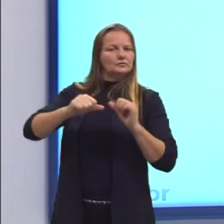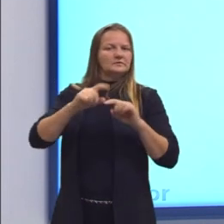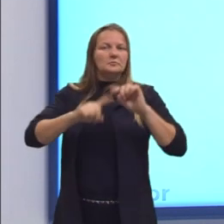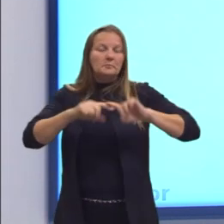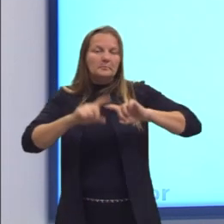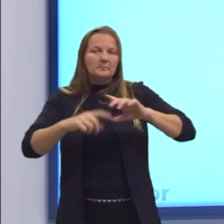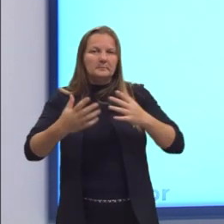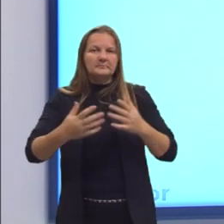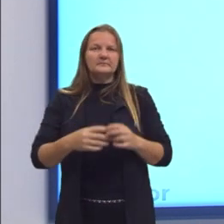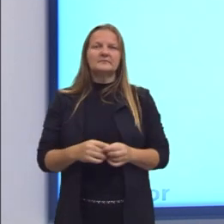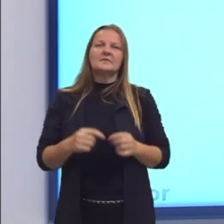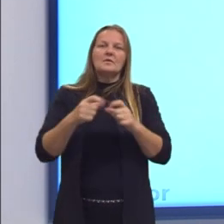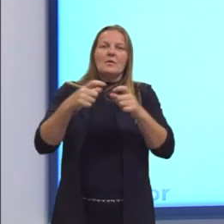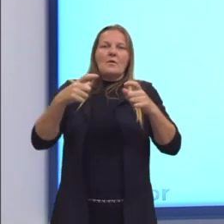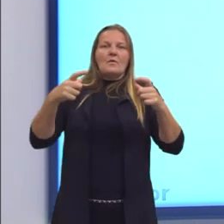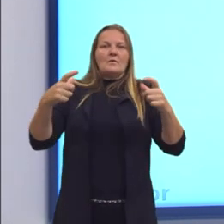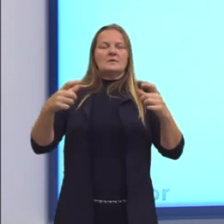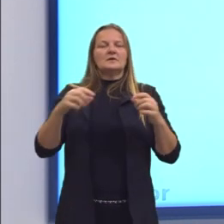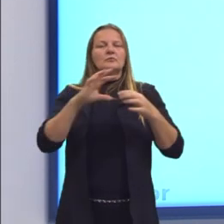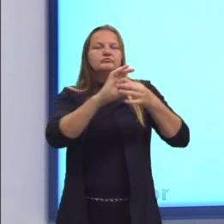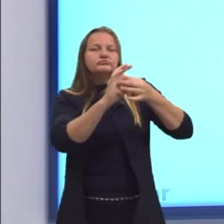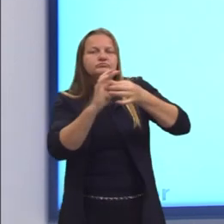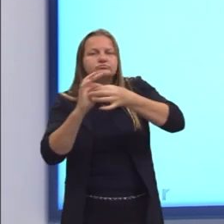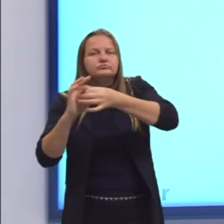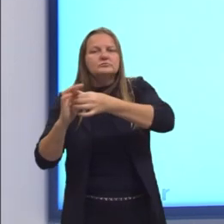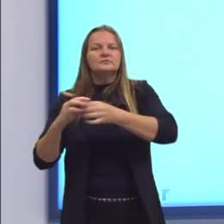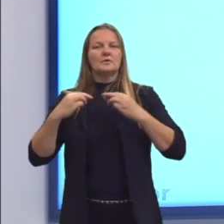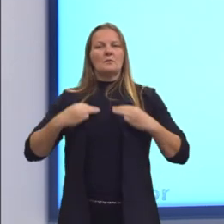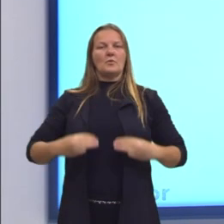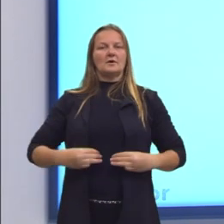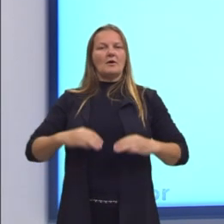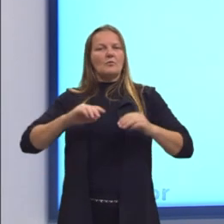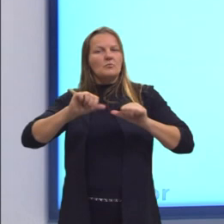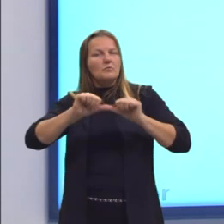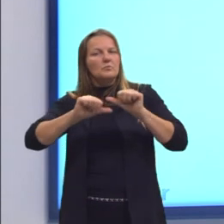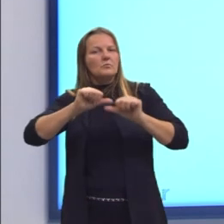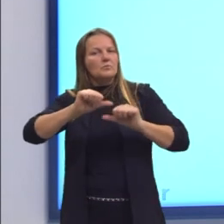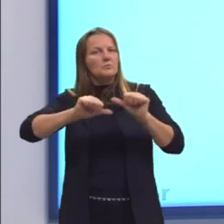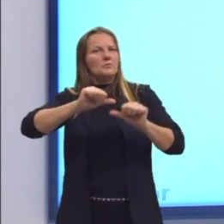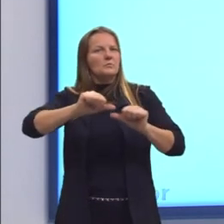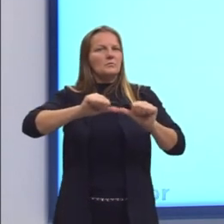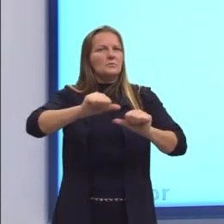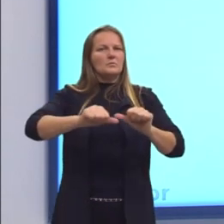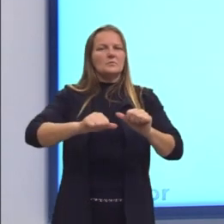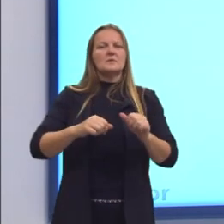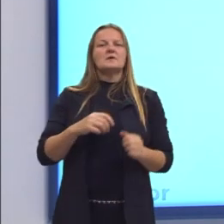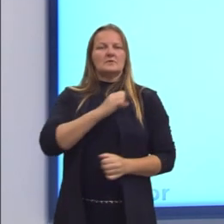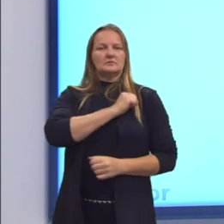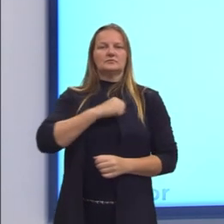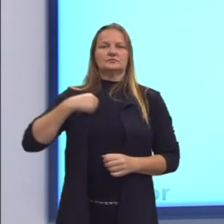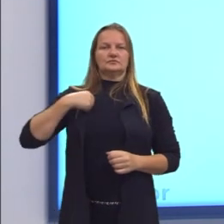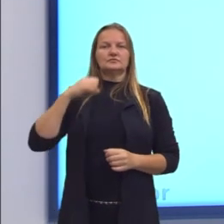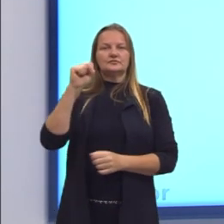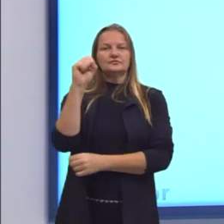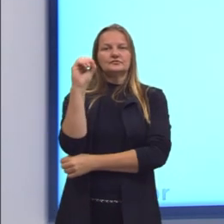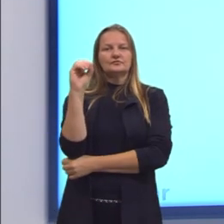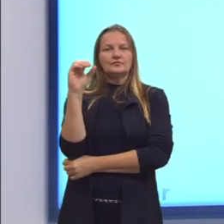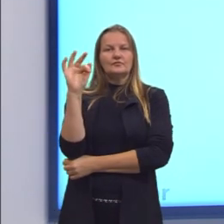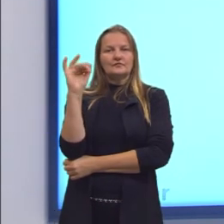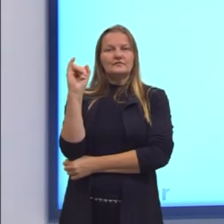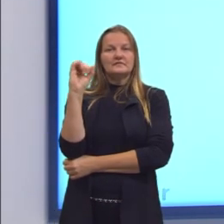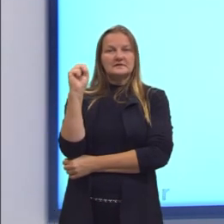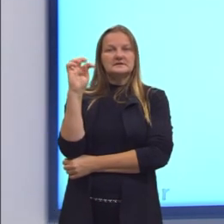Então, de acordo com o momento, de acordo com a situação, a moral era variável também para os sofistas. Então, lembre-se, os